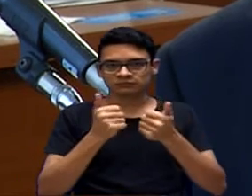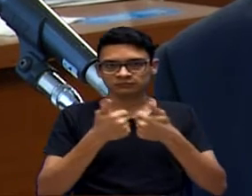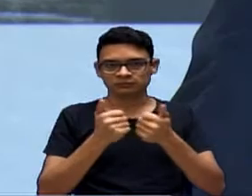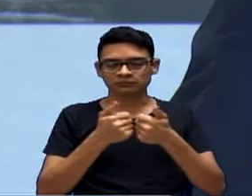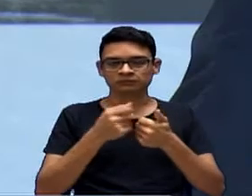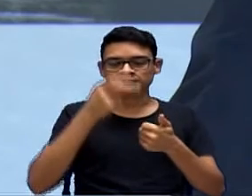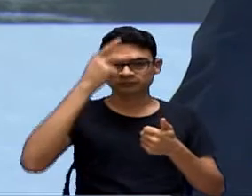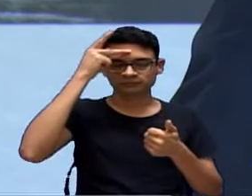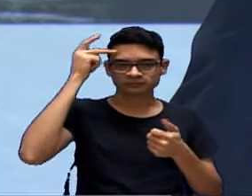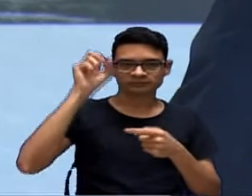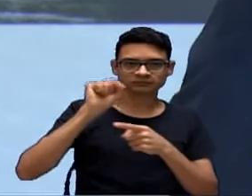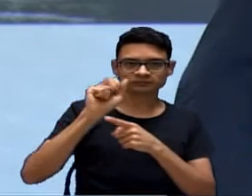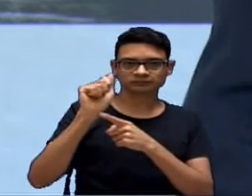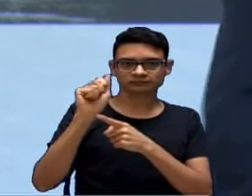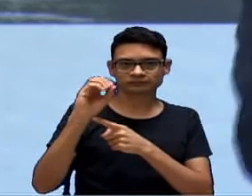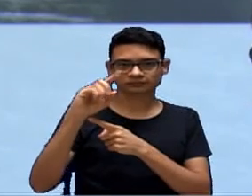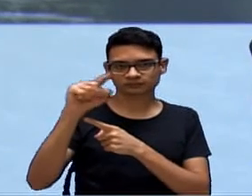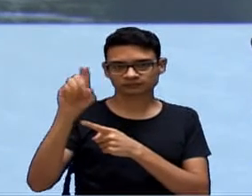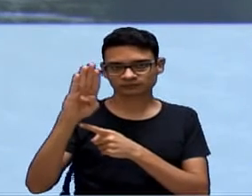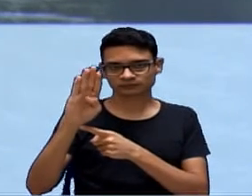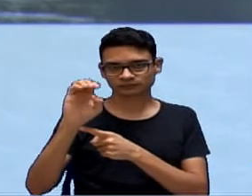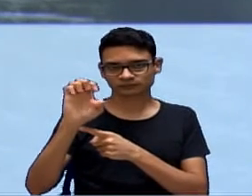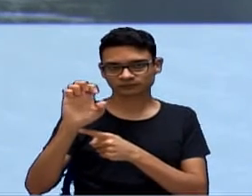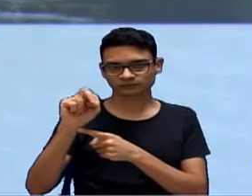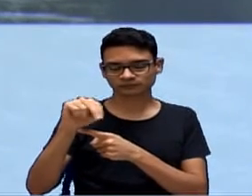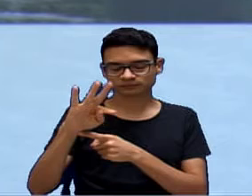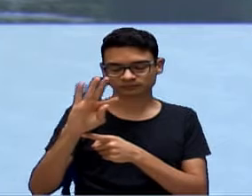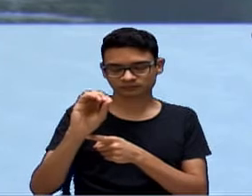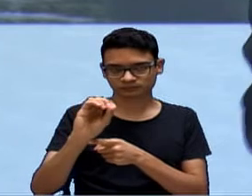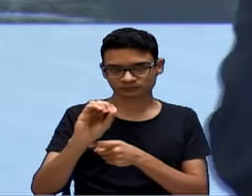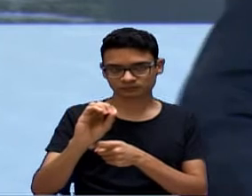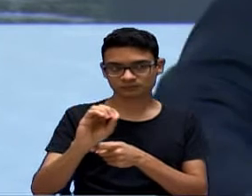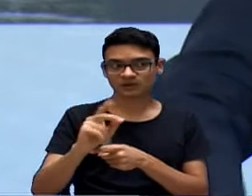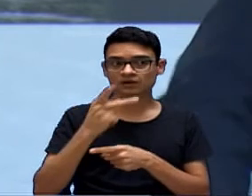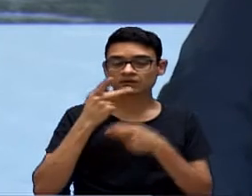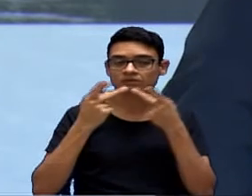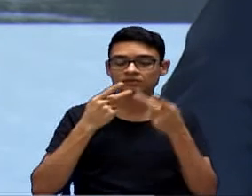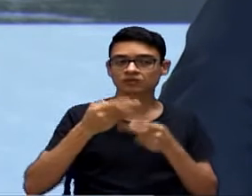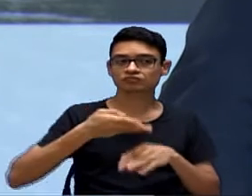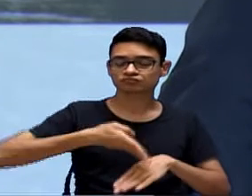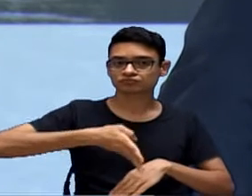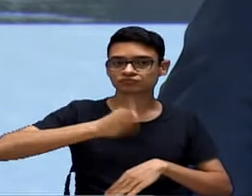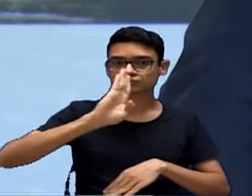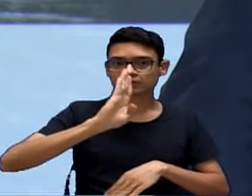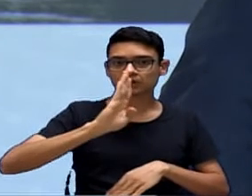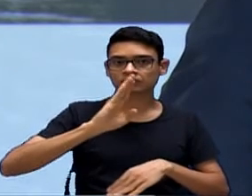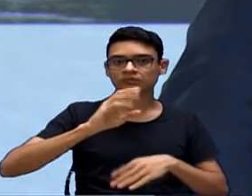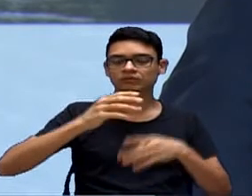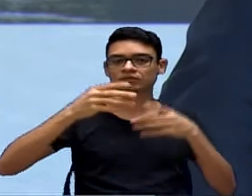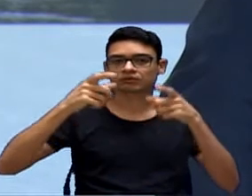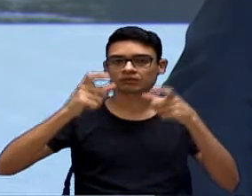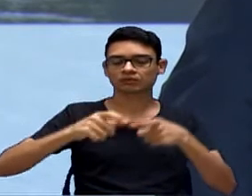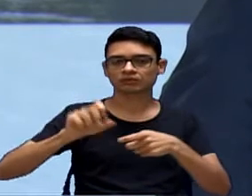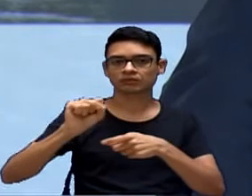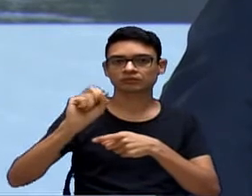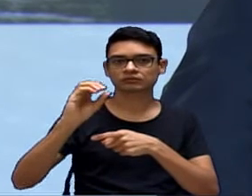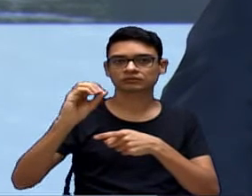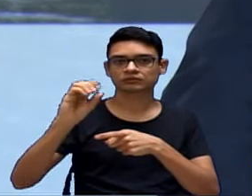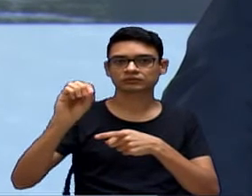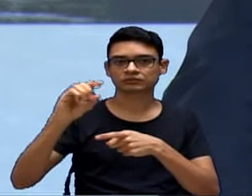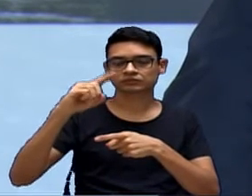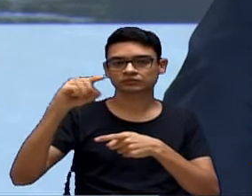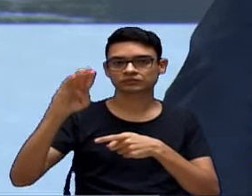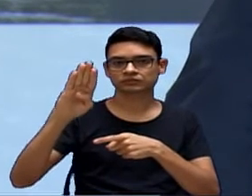São Bento me cobrando, que teria o ônibus direto do terminal São Bento ao shopping